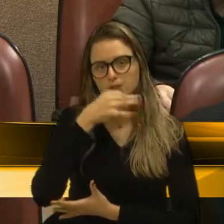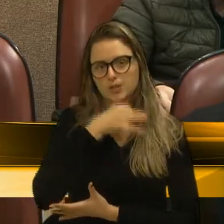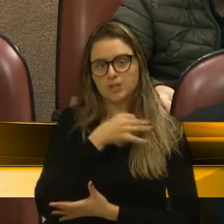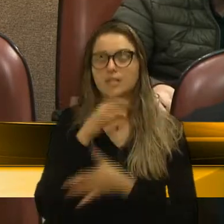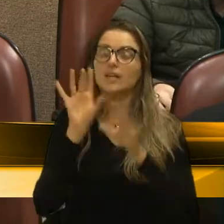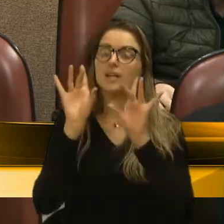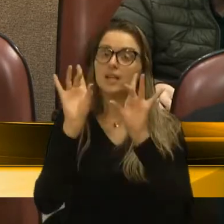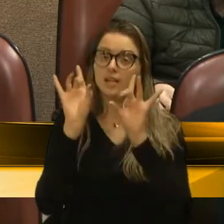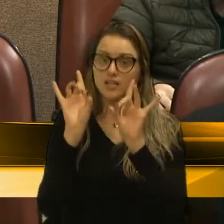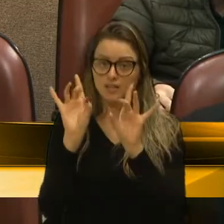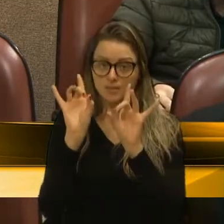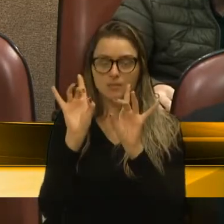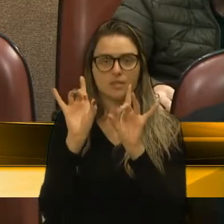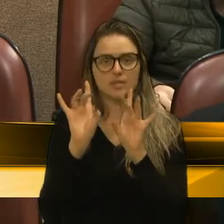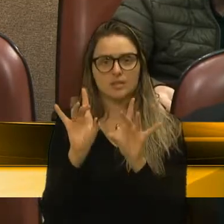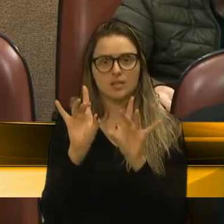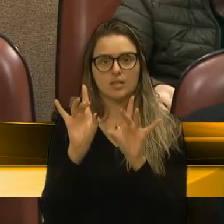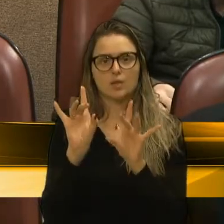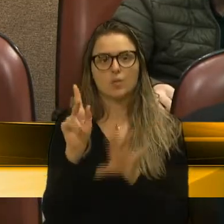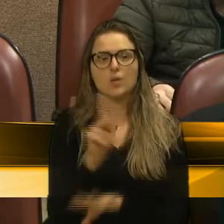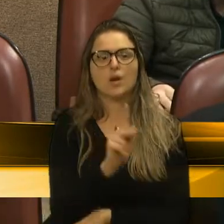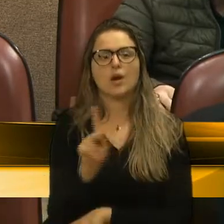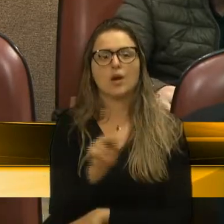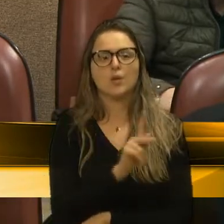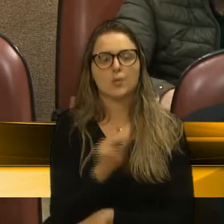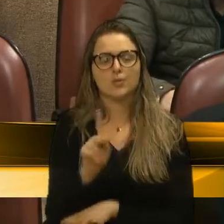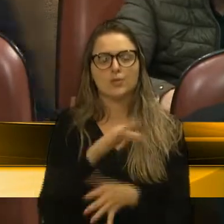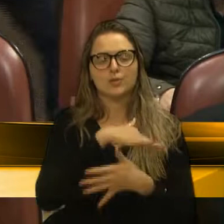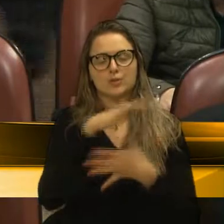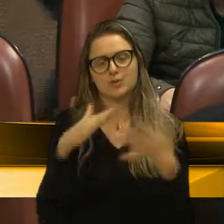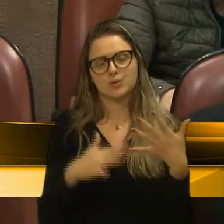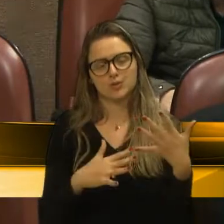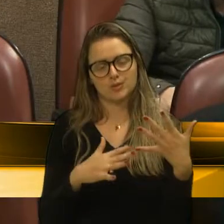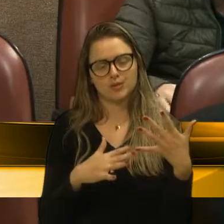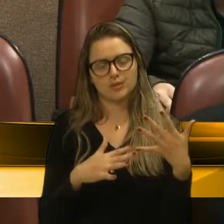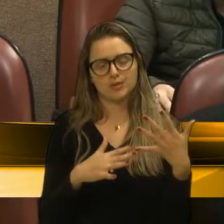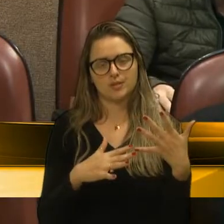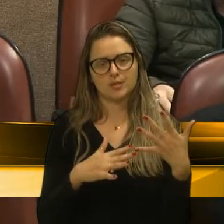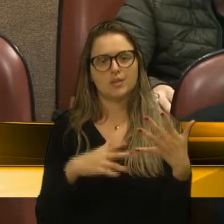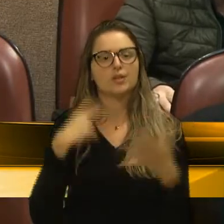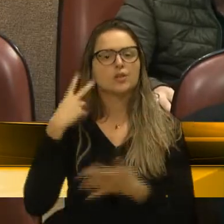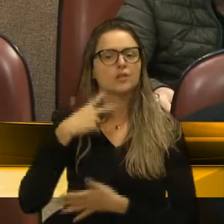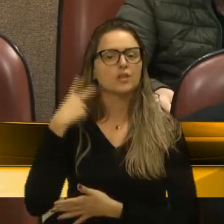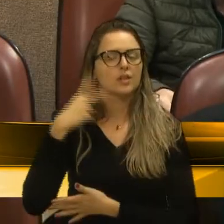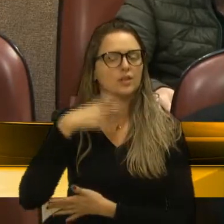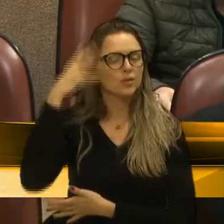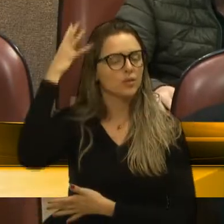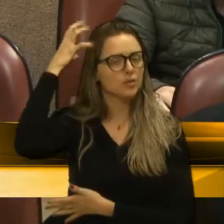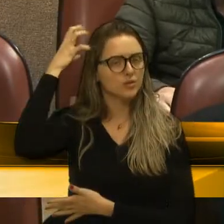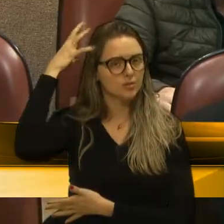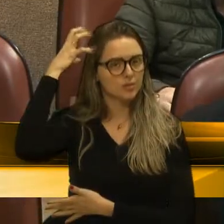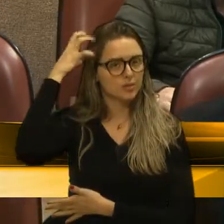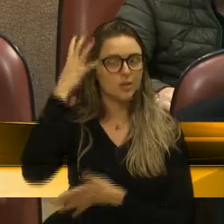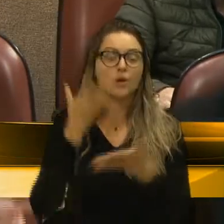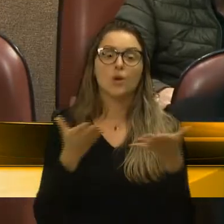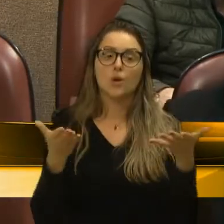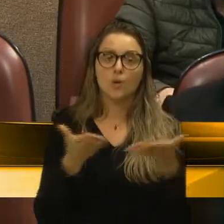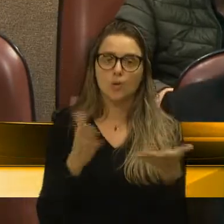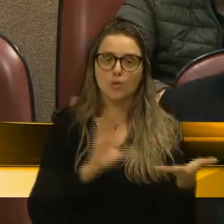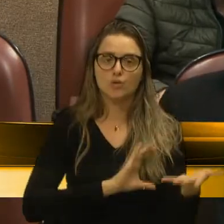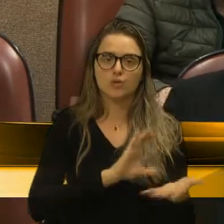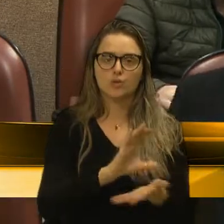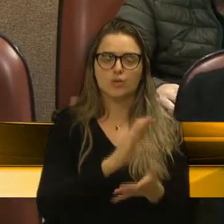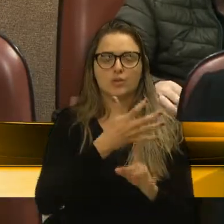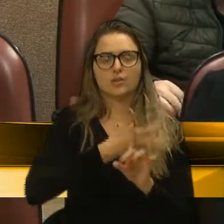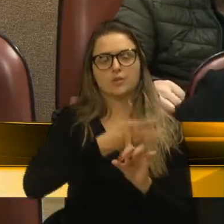especial ao nosso professor de Libras, vereador Tibirissá Maineri, hoje coordenador da